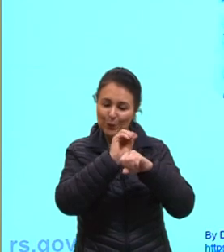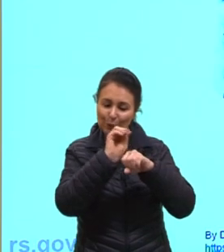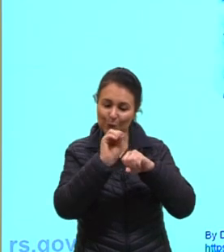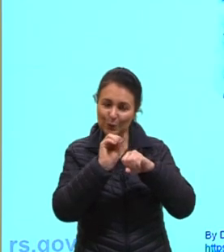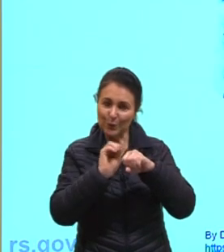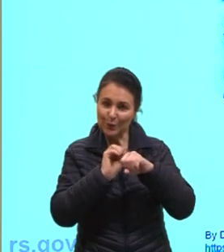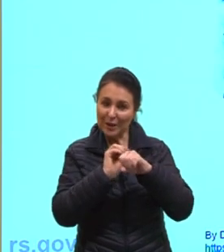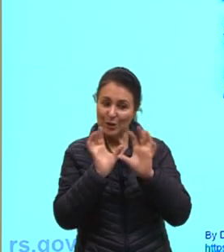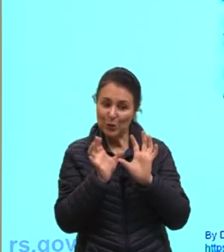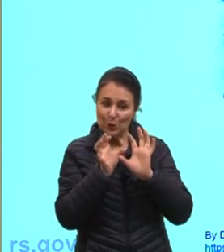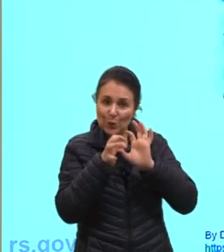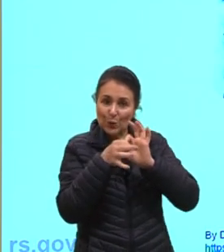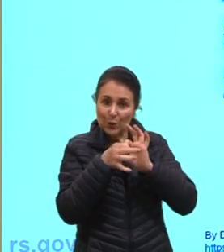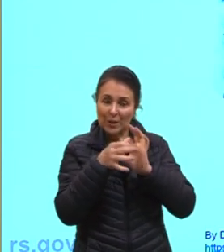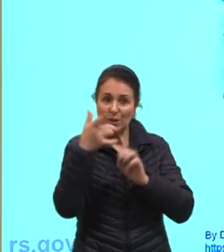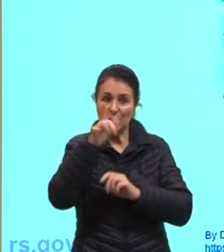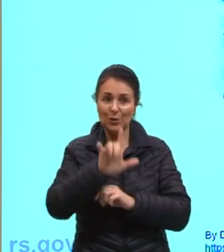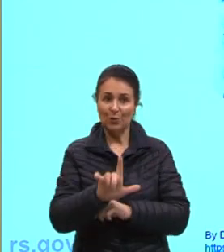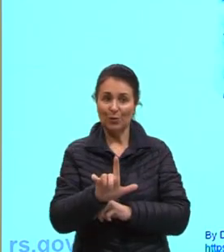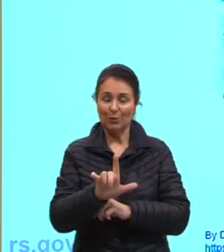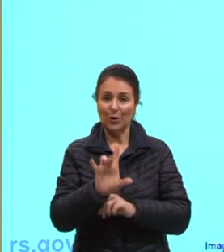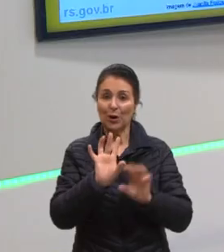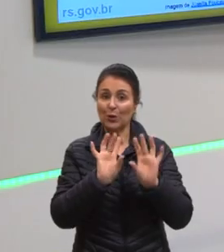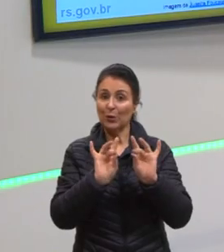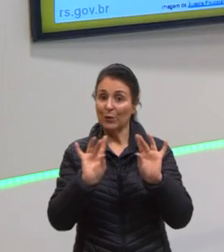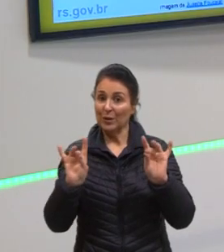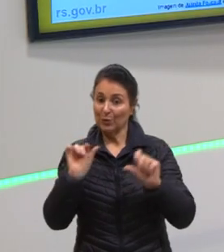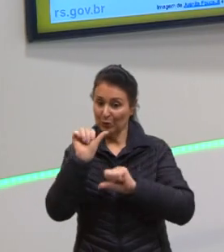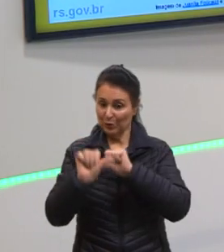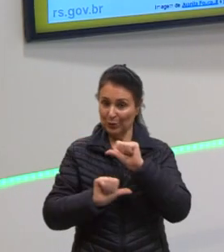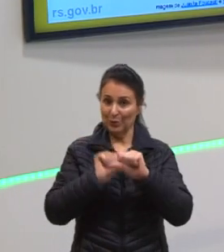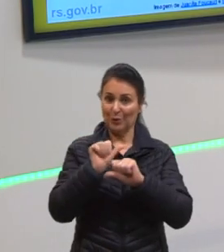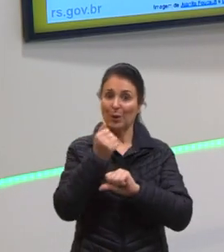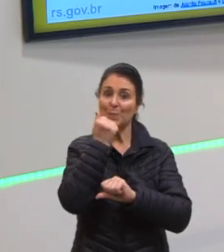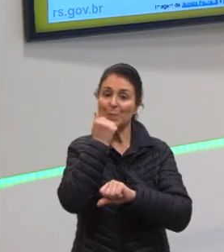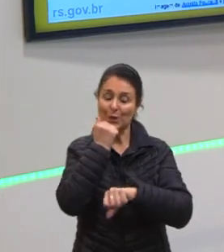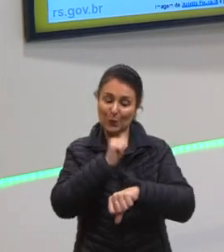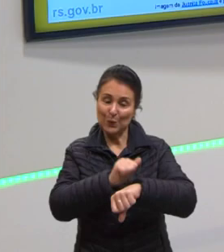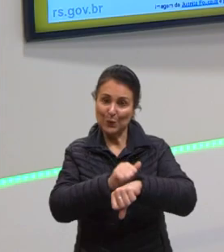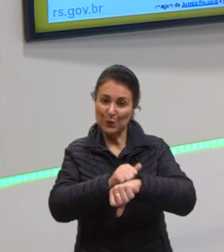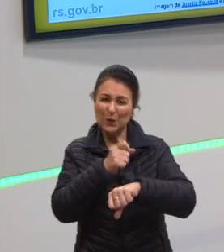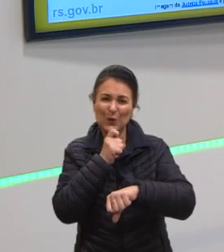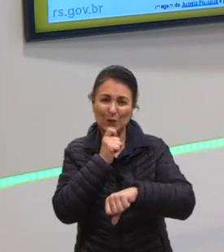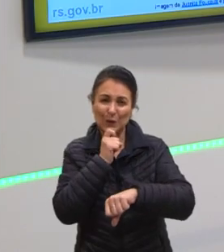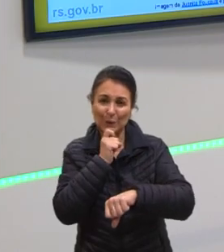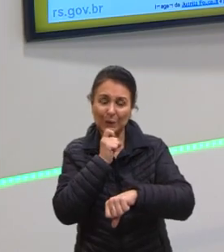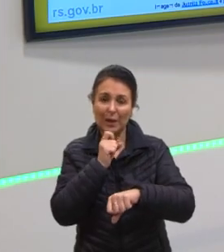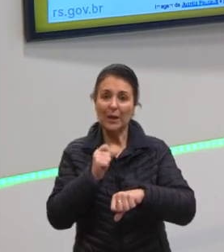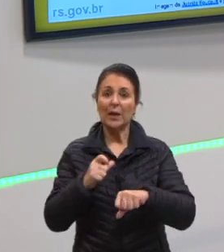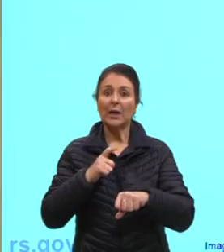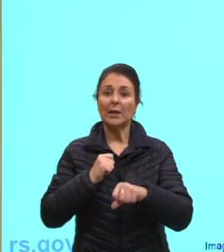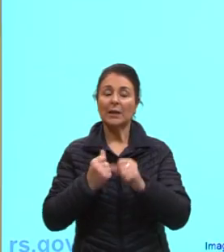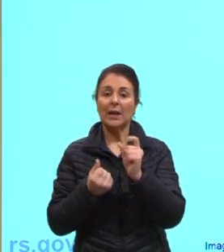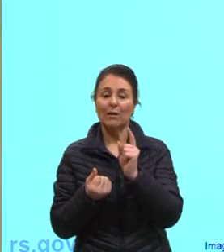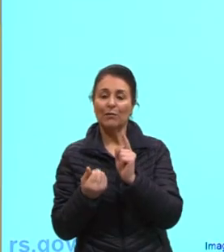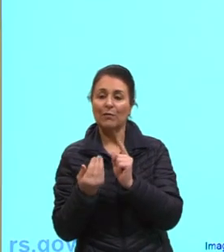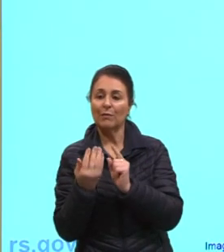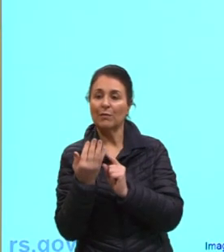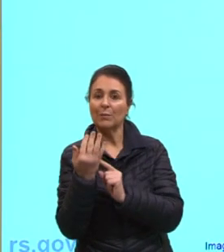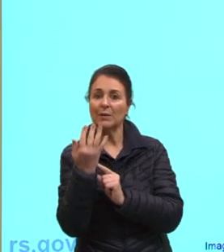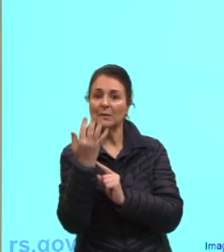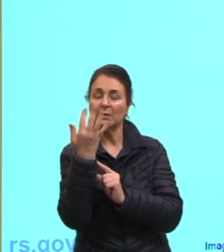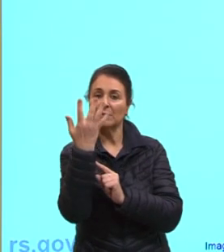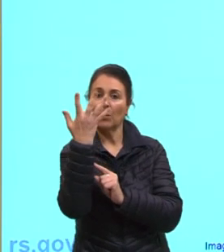unir novamente, tá? Do líquido para o sólido. Depois a gente tem a vaporização, que é um dos